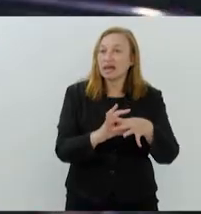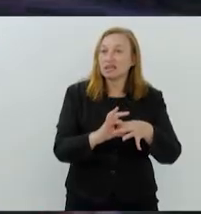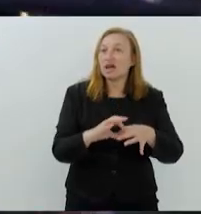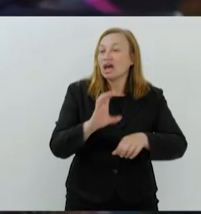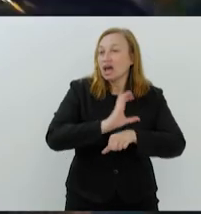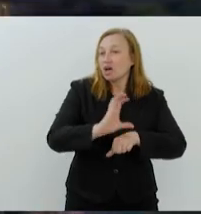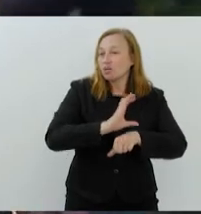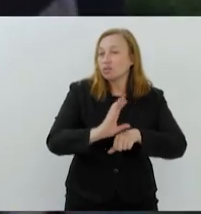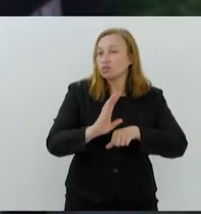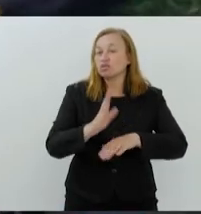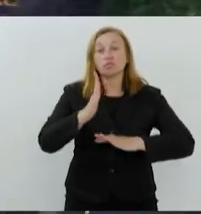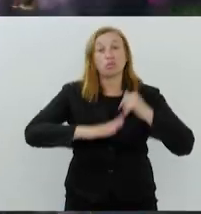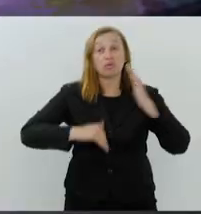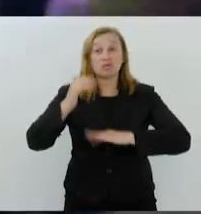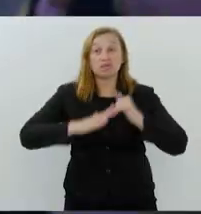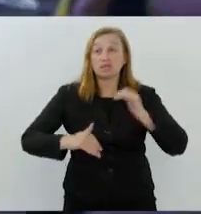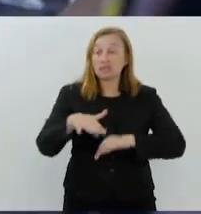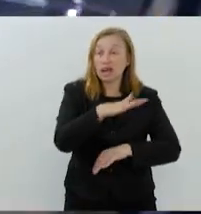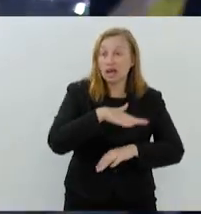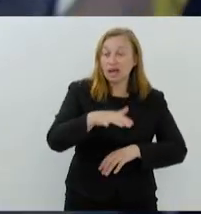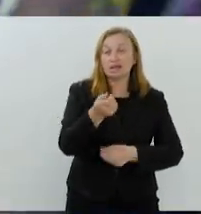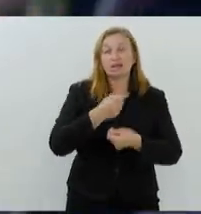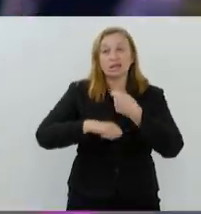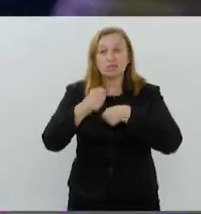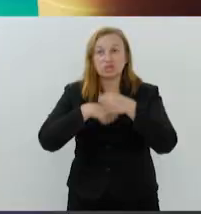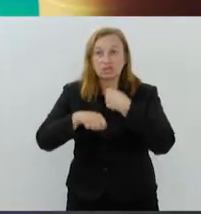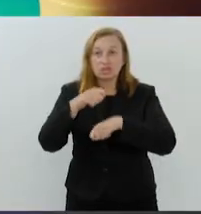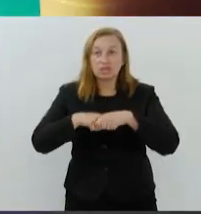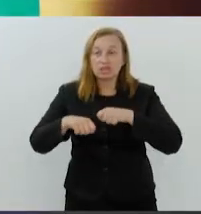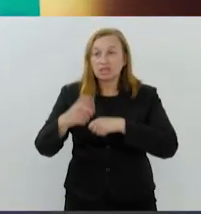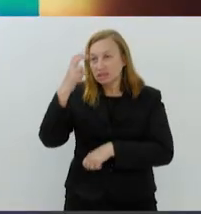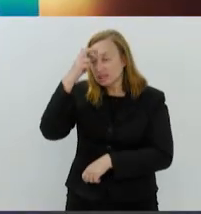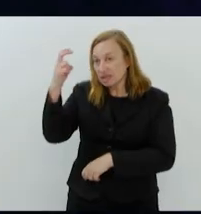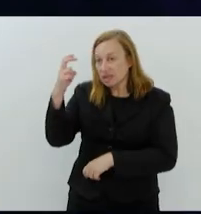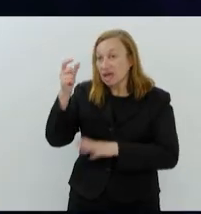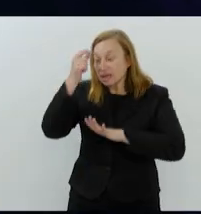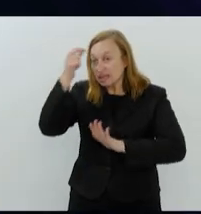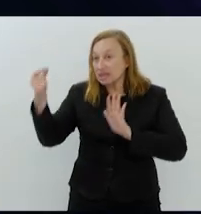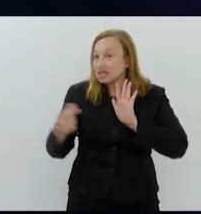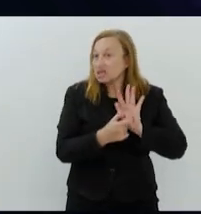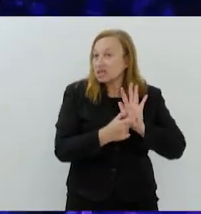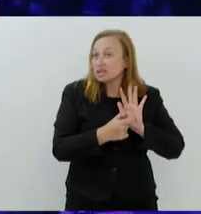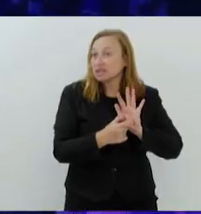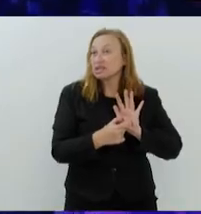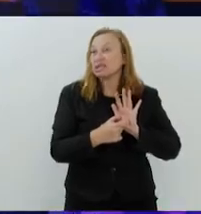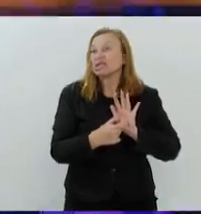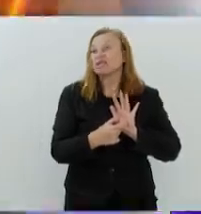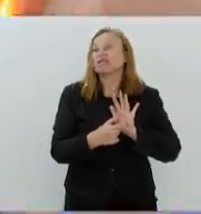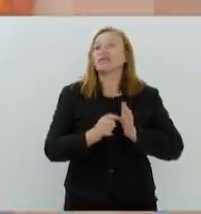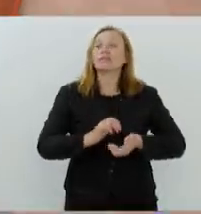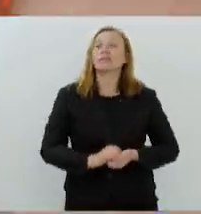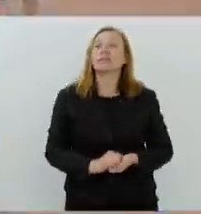profissionalizantes nas áreas de administração, inteligência artificial e multimídia.